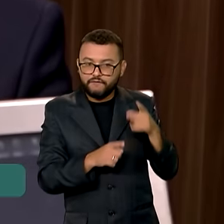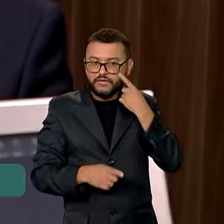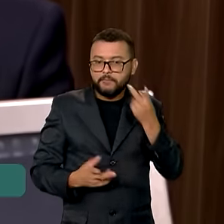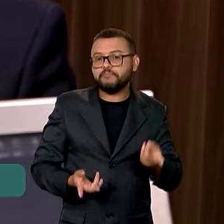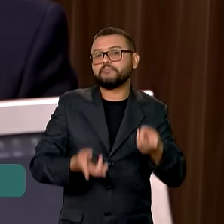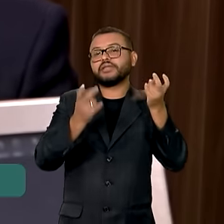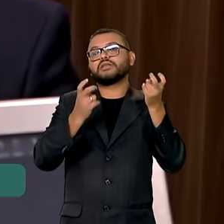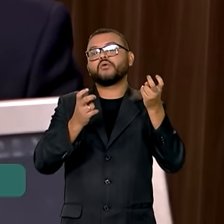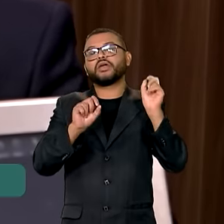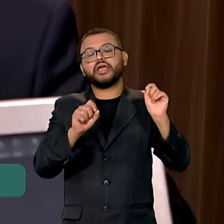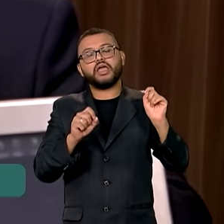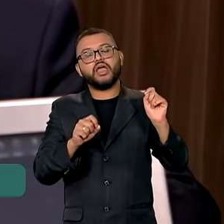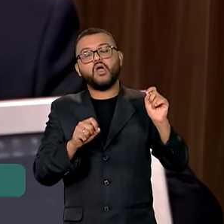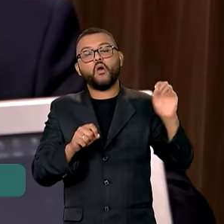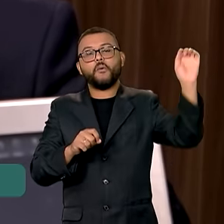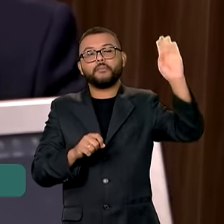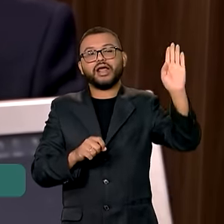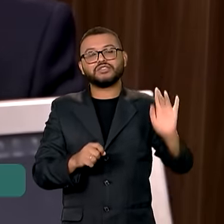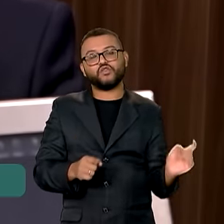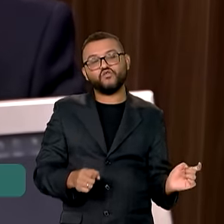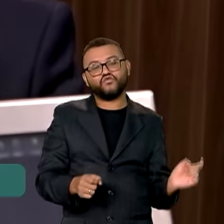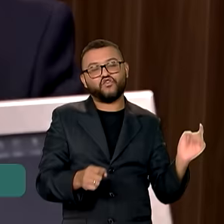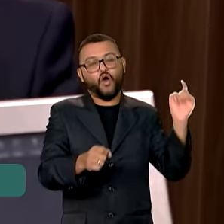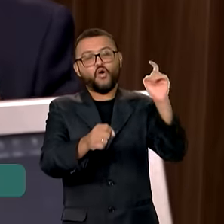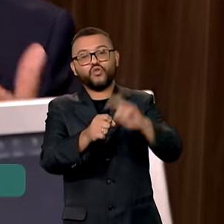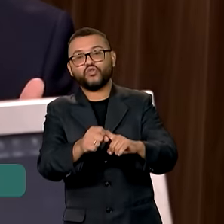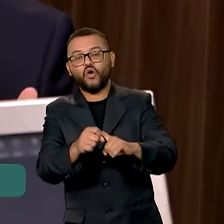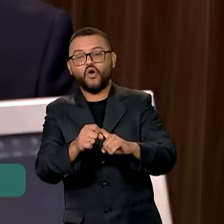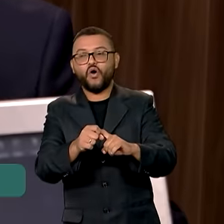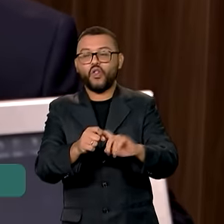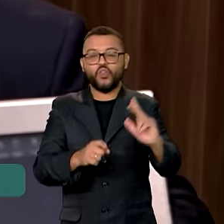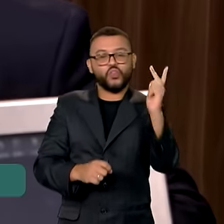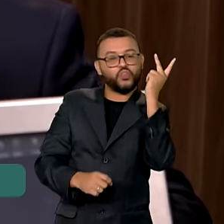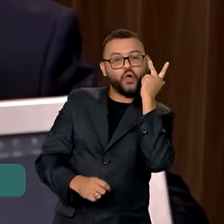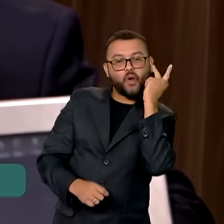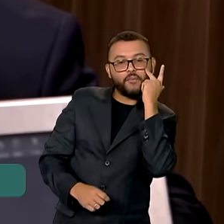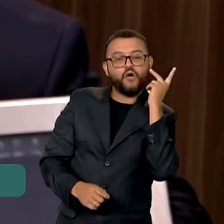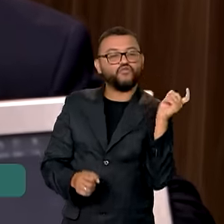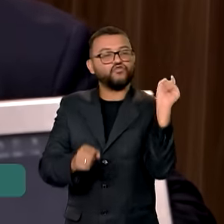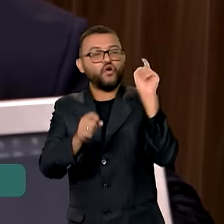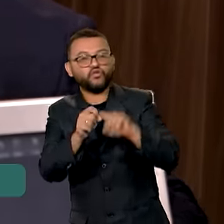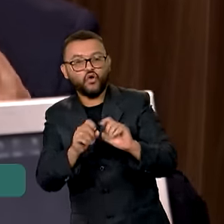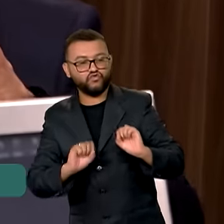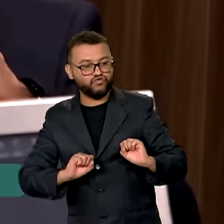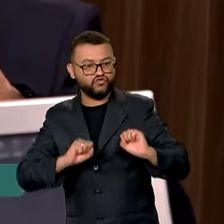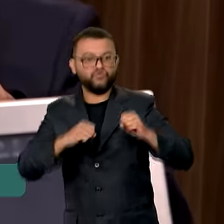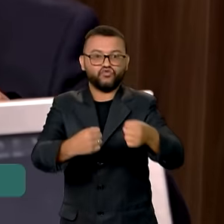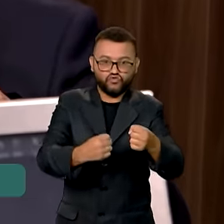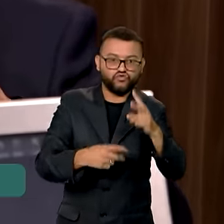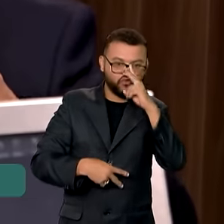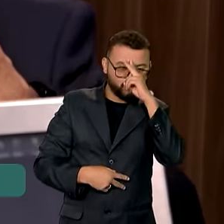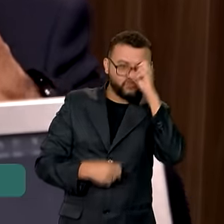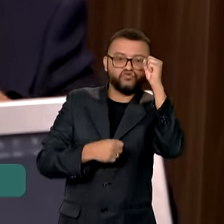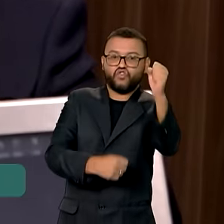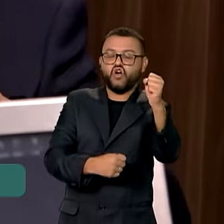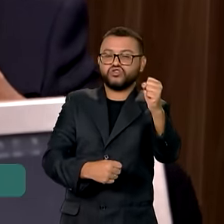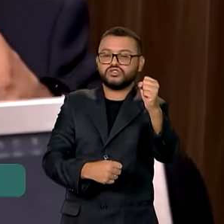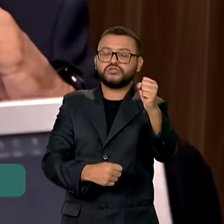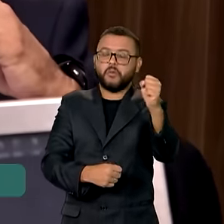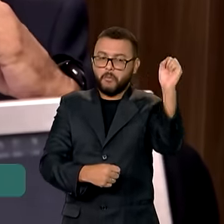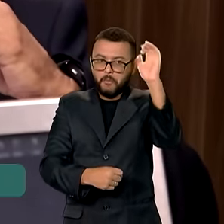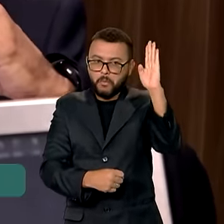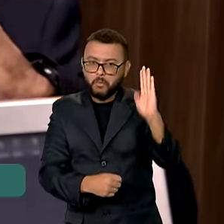voltou a ser um país, eu não digo na moda, mas o Brasil está de volta com muita força. É o grande